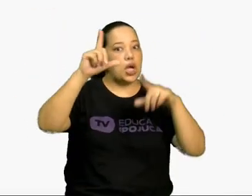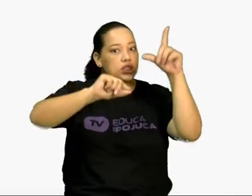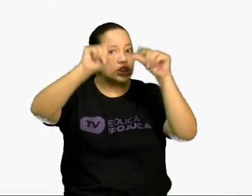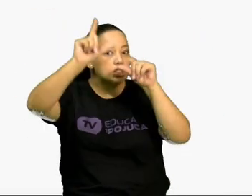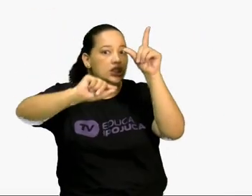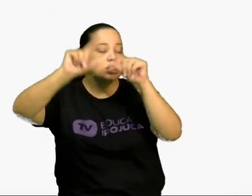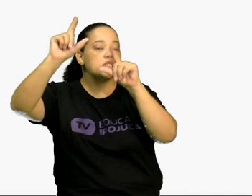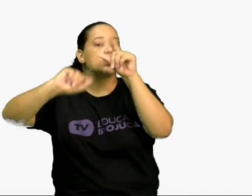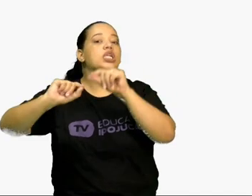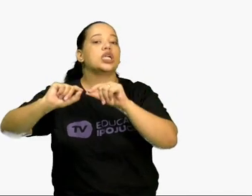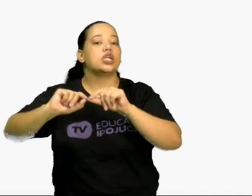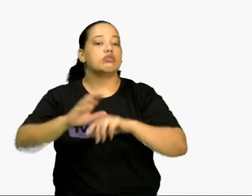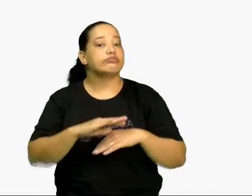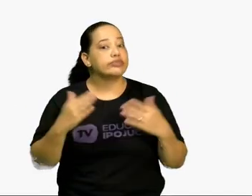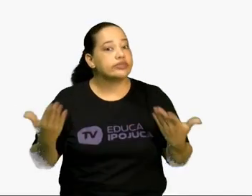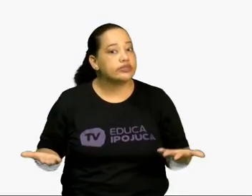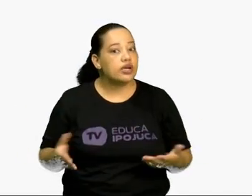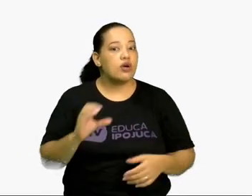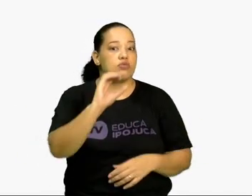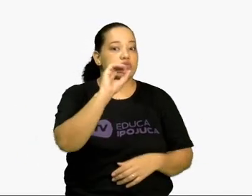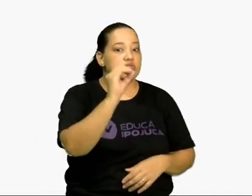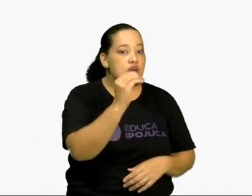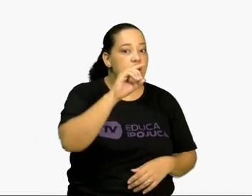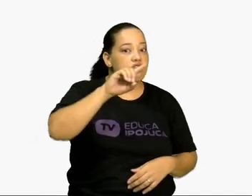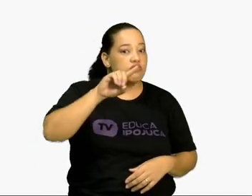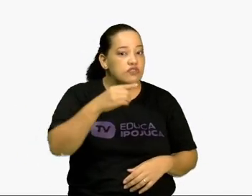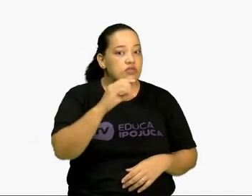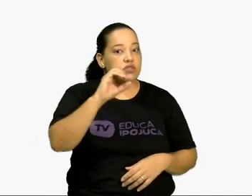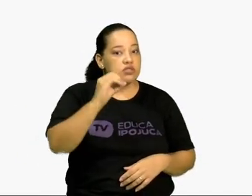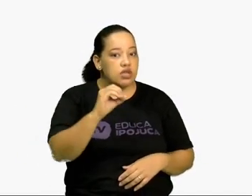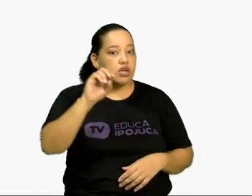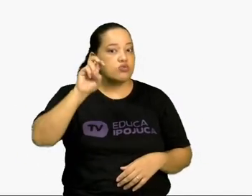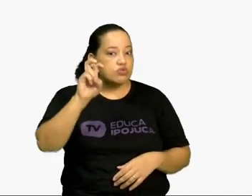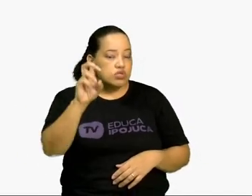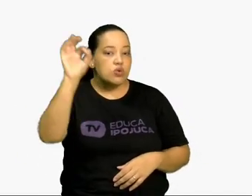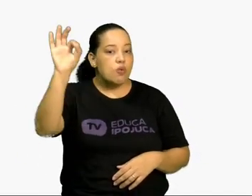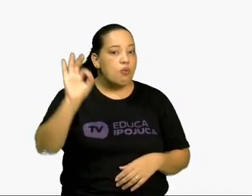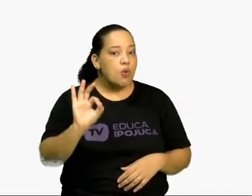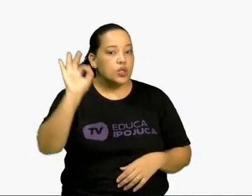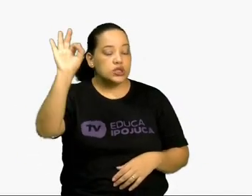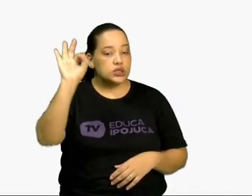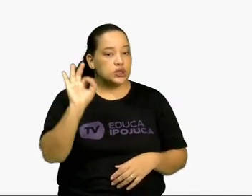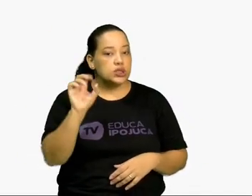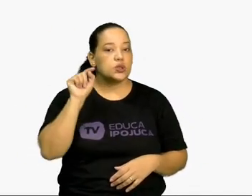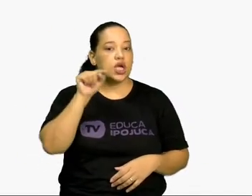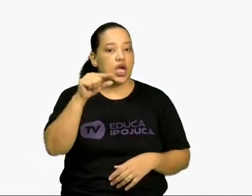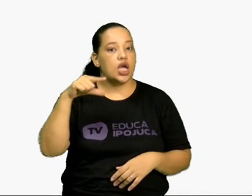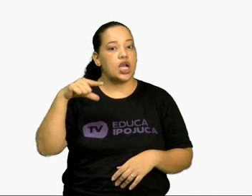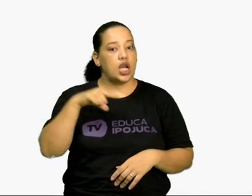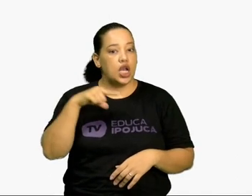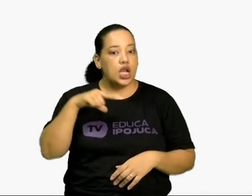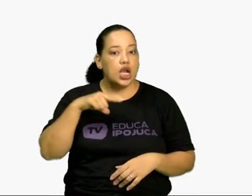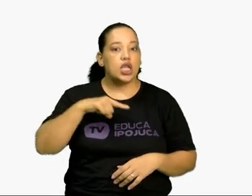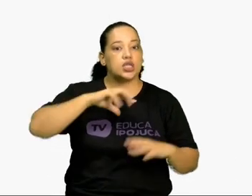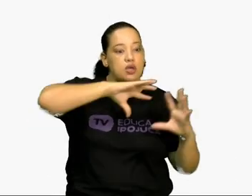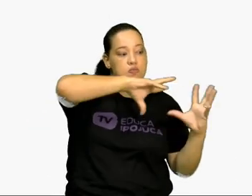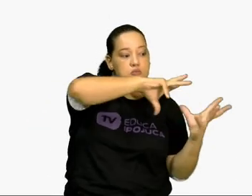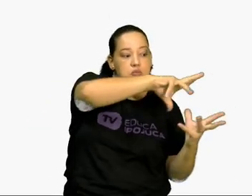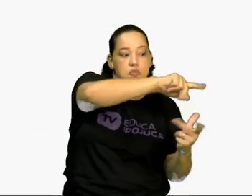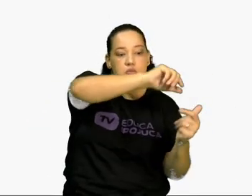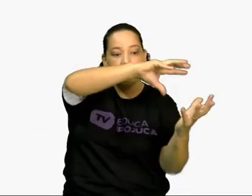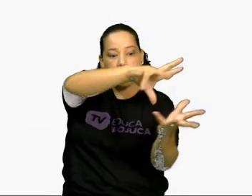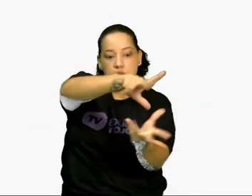Suponha que 0,05% dessas estrelas possuem um sistema planetário,